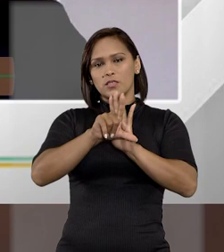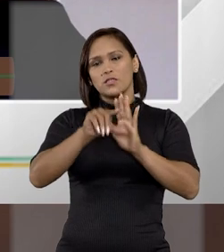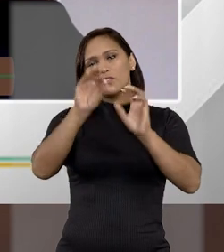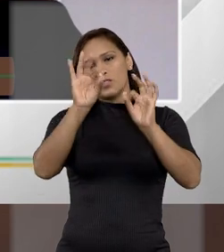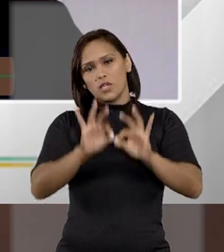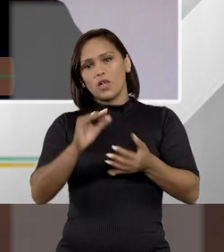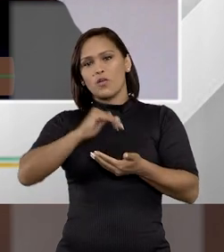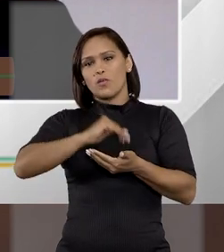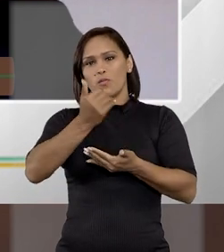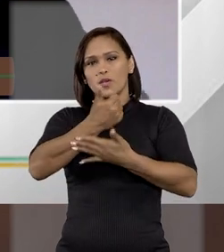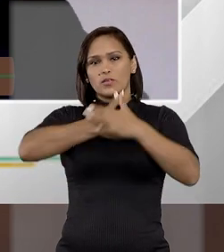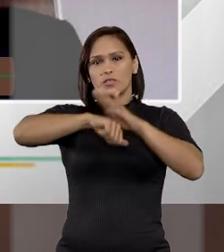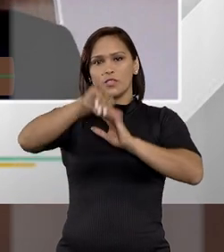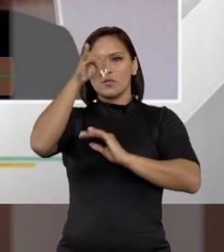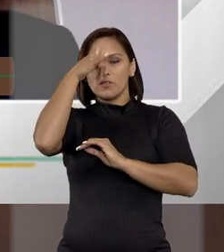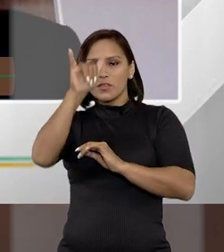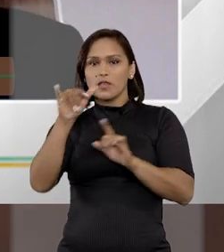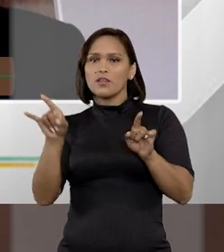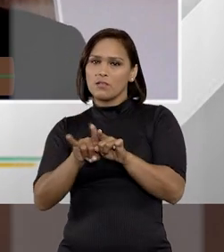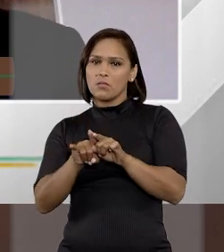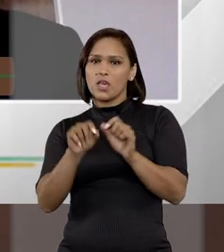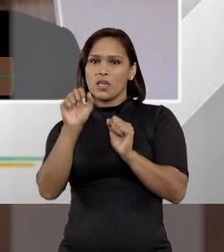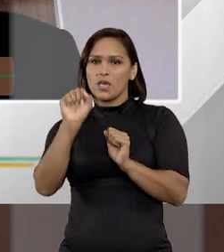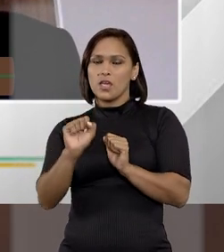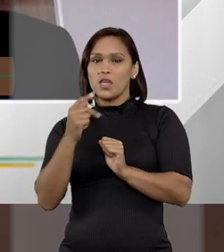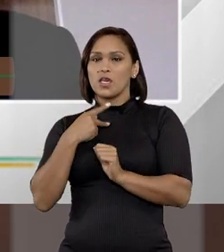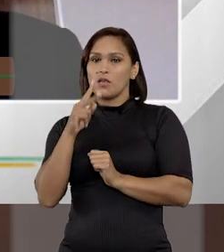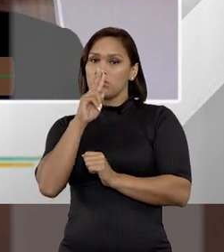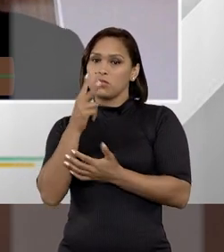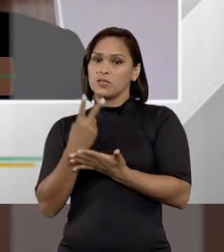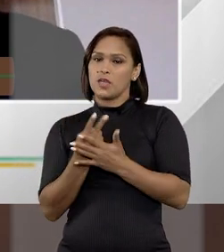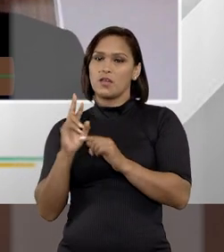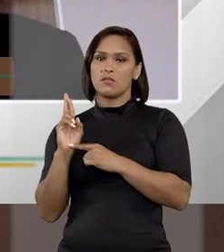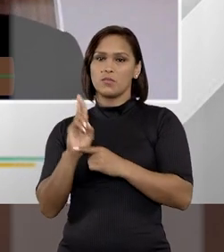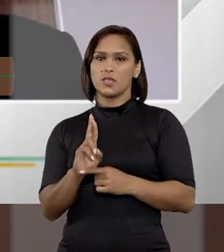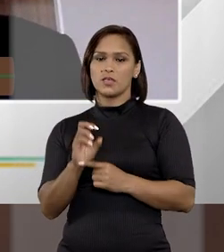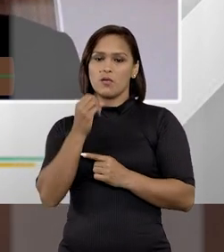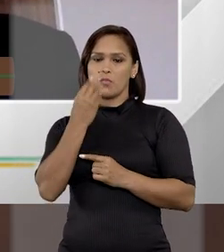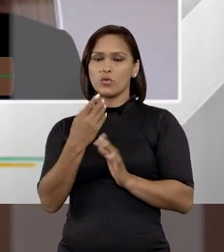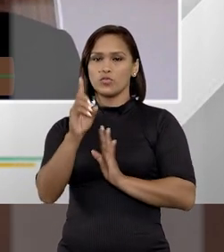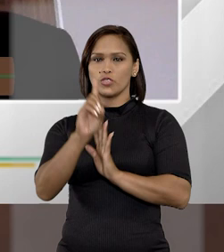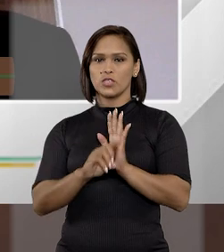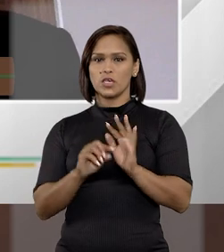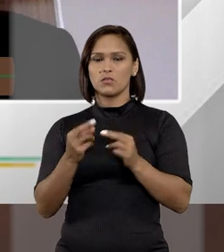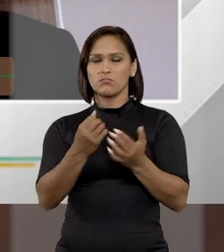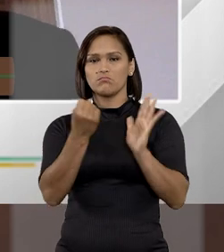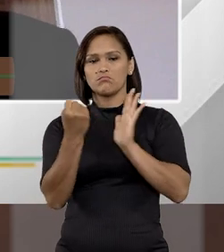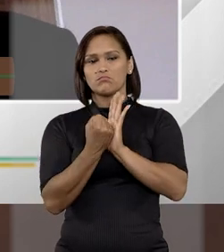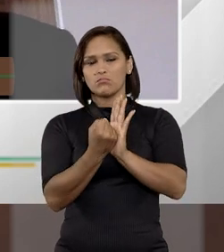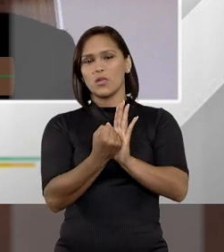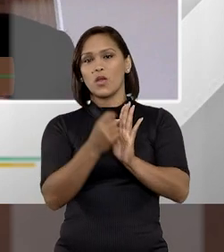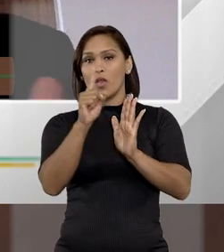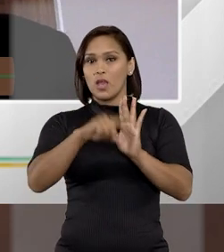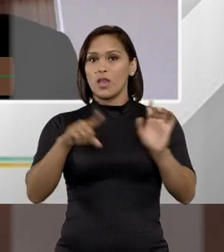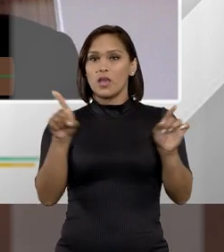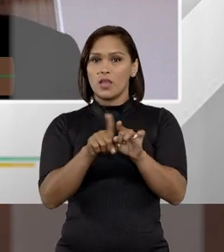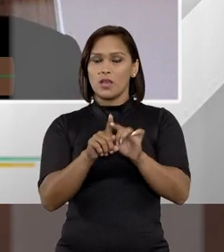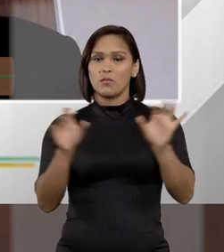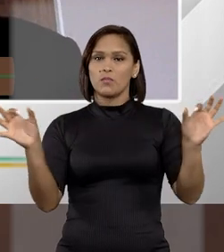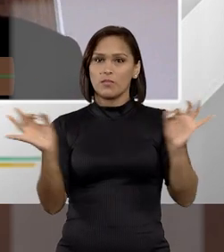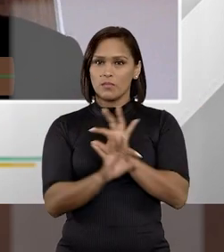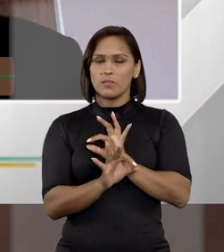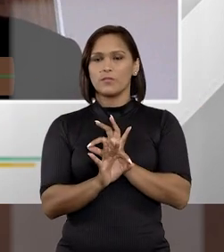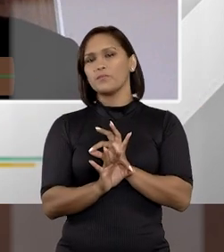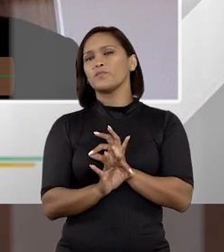Então novamente agora o pacote anticrime, que para mim aí representa muito bem um direito penal simbólico, ele acaba também,